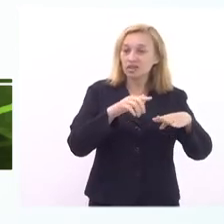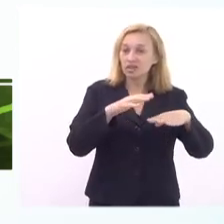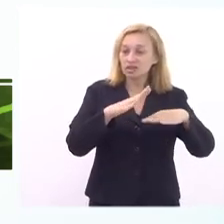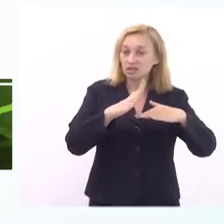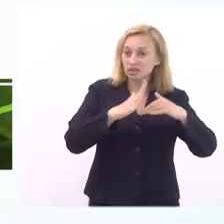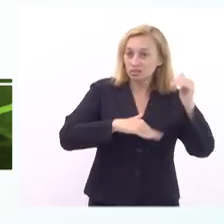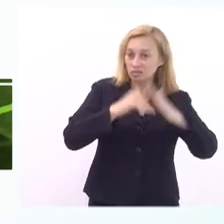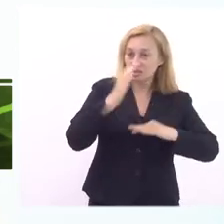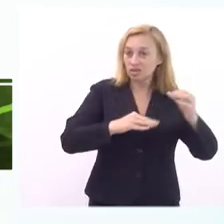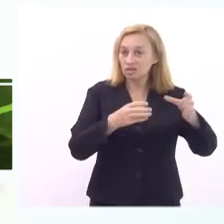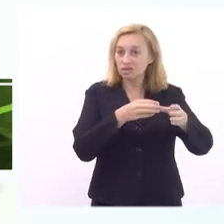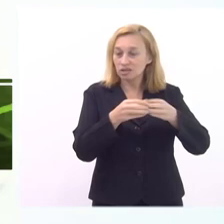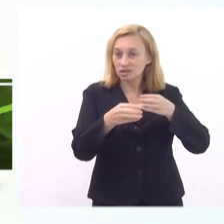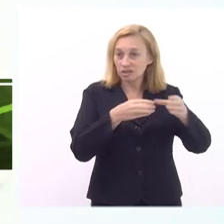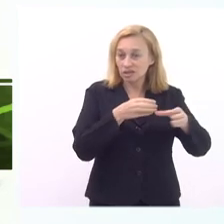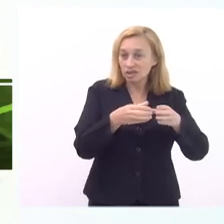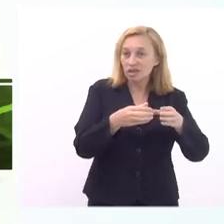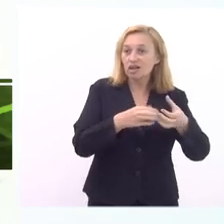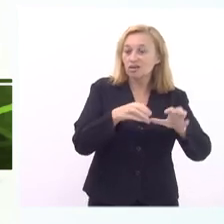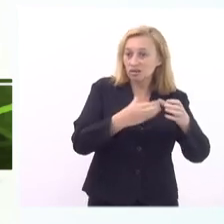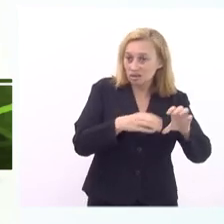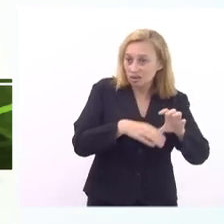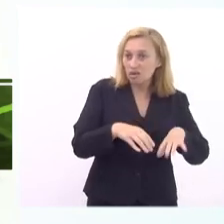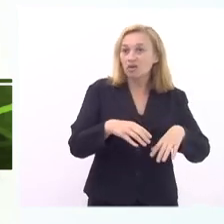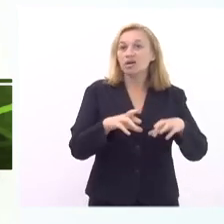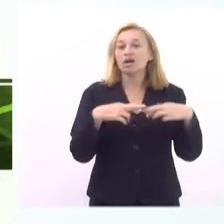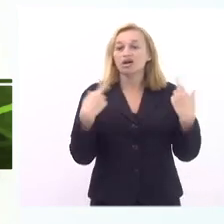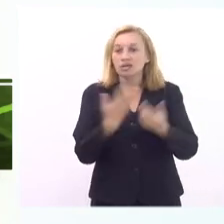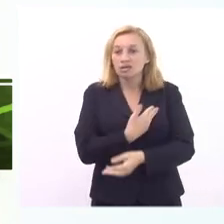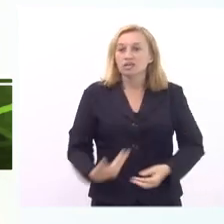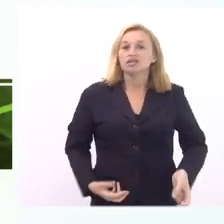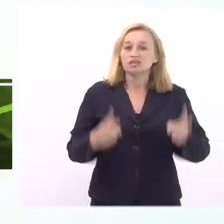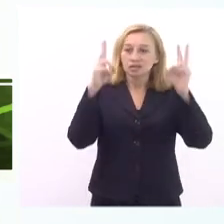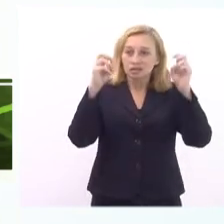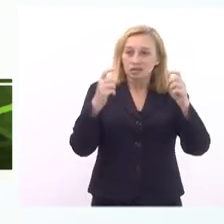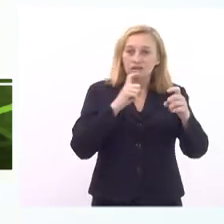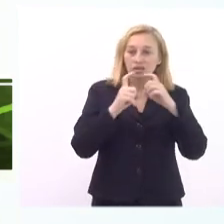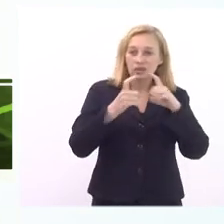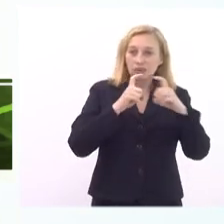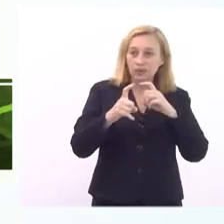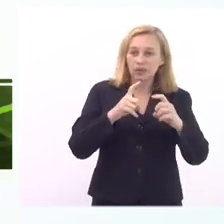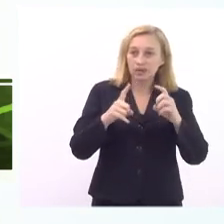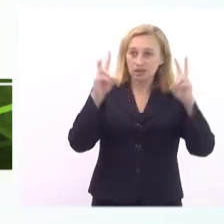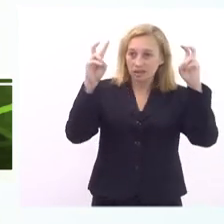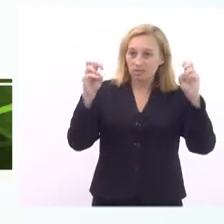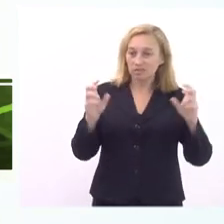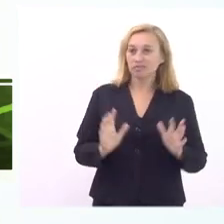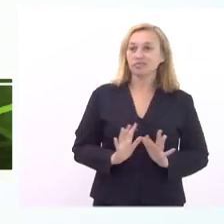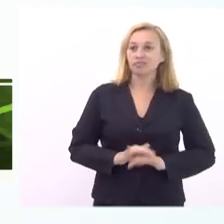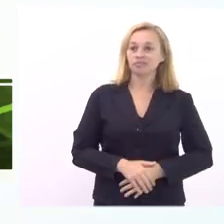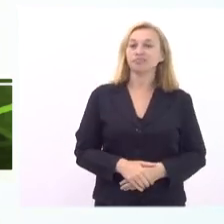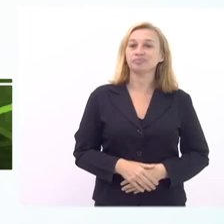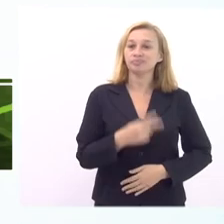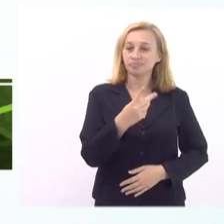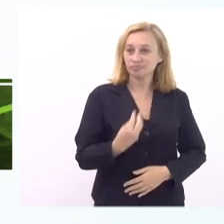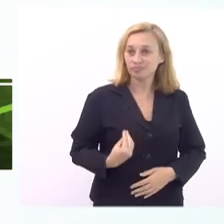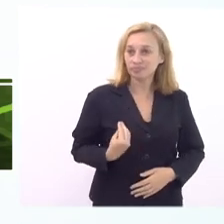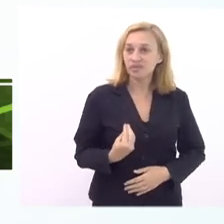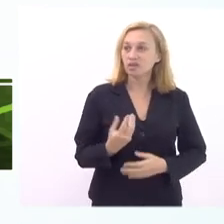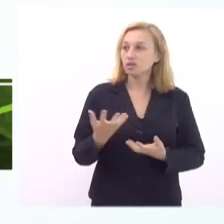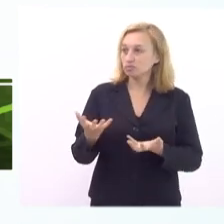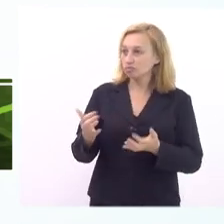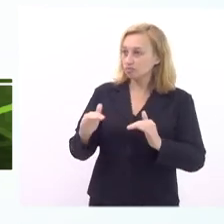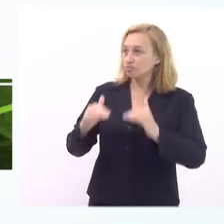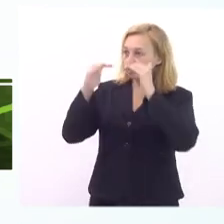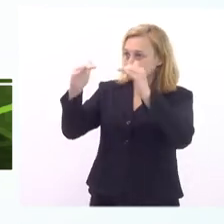e a gente vai ter uma audiência pública para discutir especificamente esse tema e vamos contar com a sua presença mas claro se o subsecretário quiser